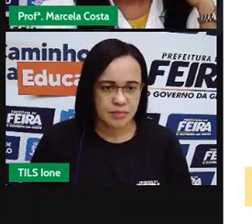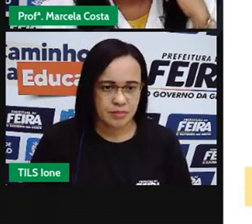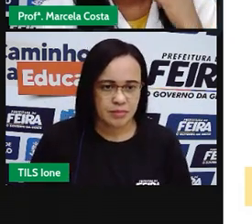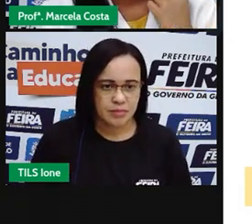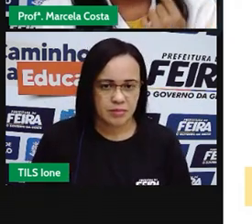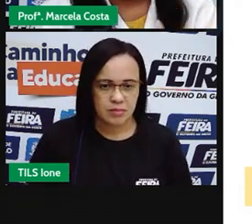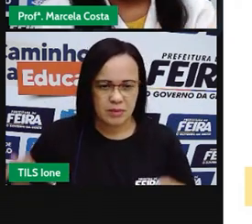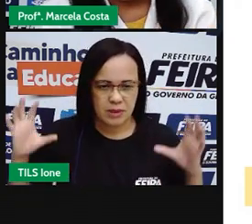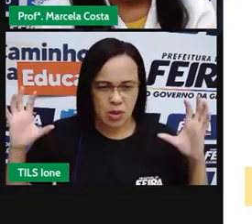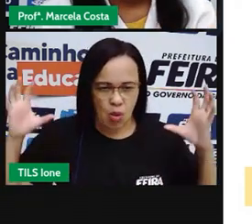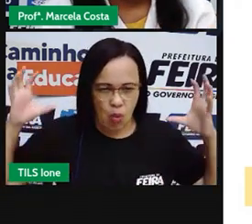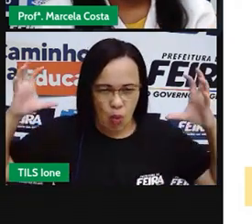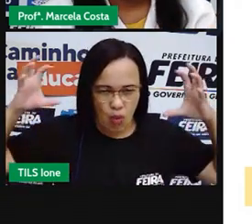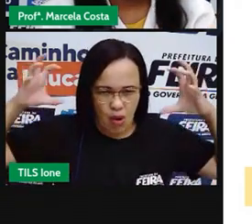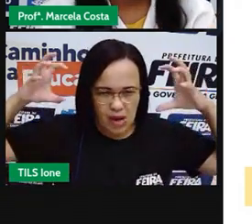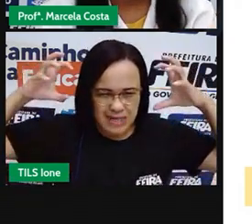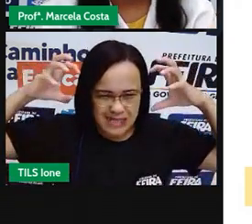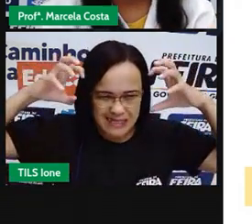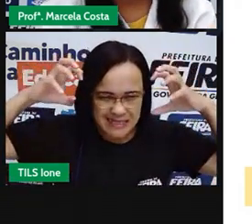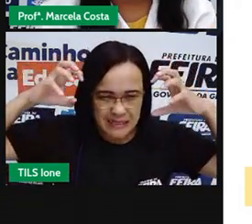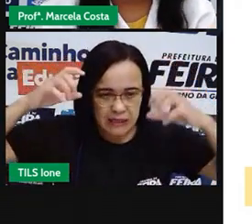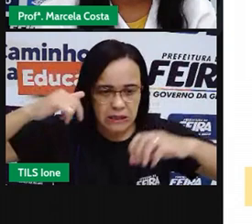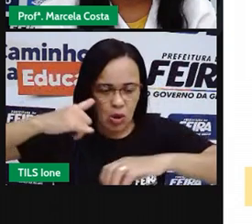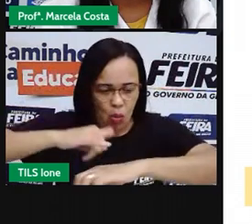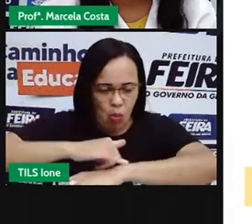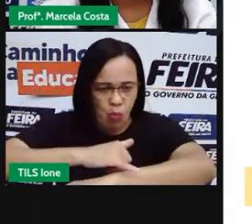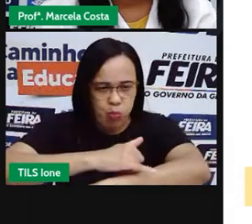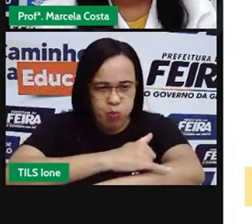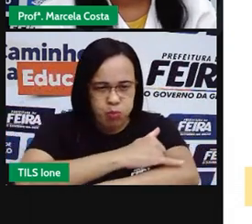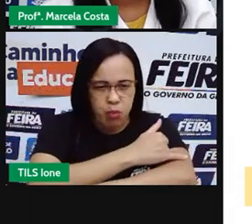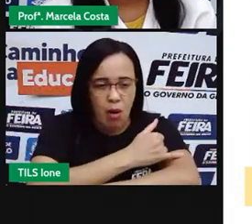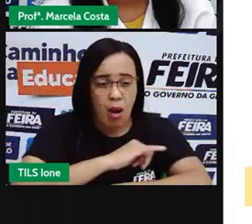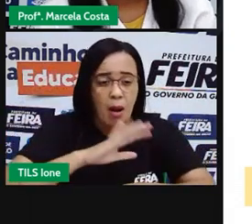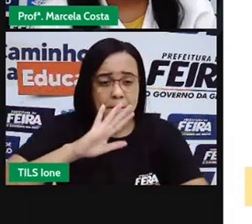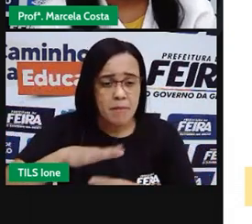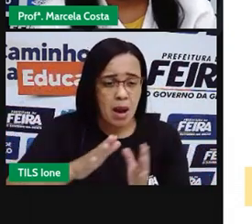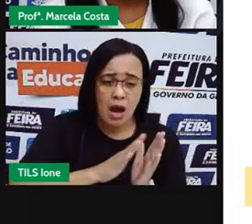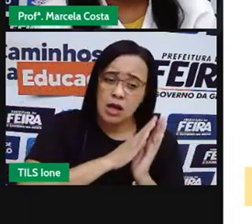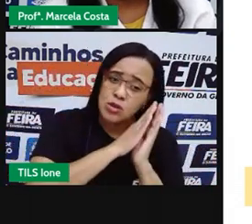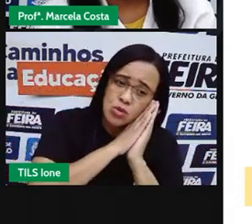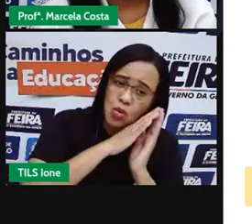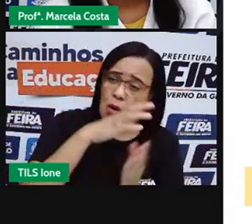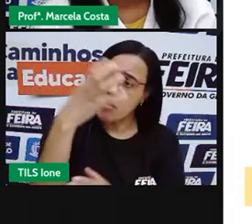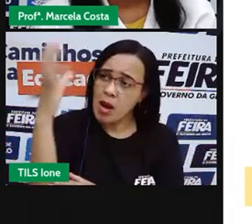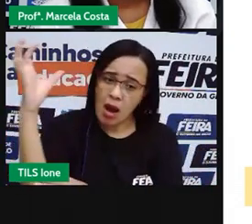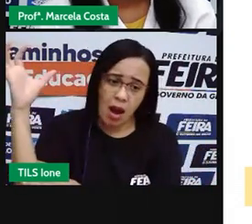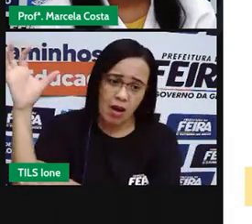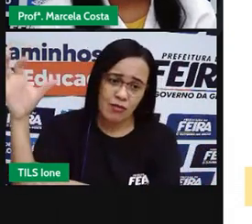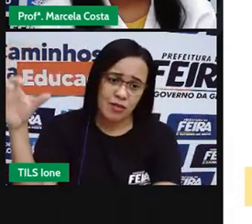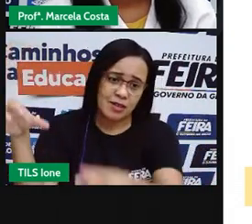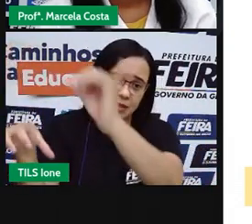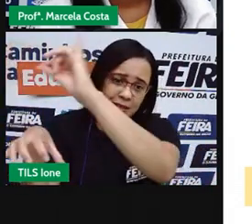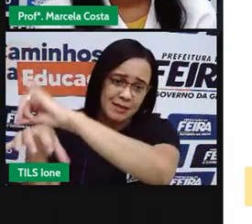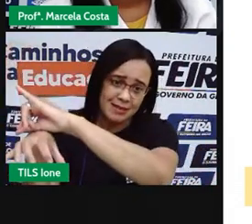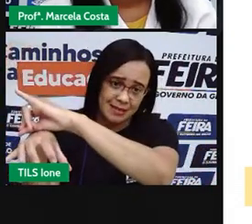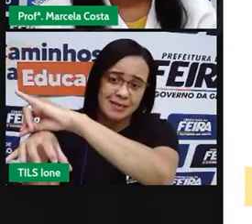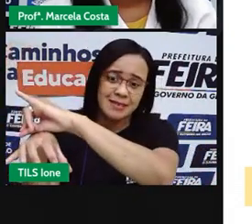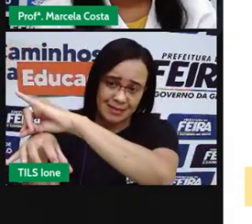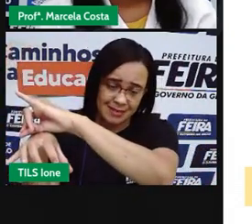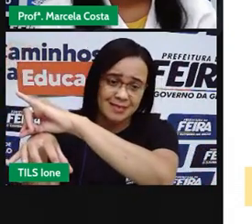Apesar de ser gordão, ele dorme em cima da árvore para evitar confusão. É o